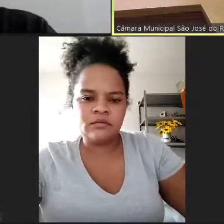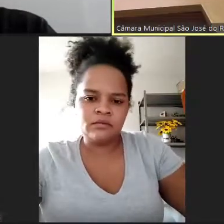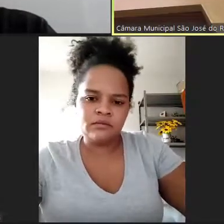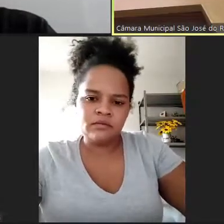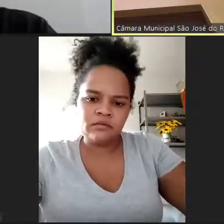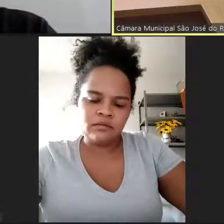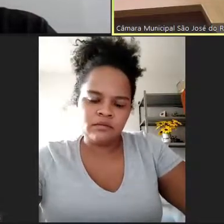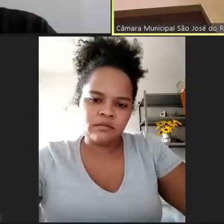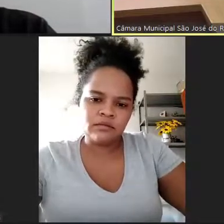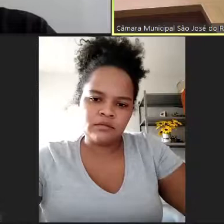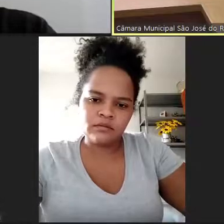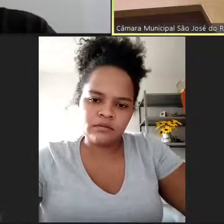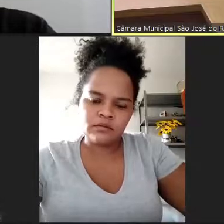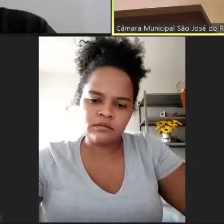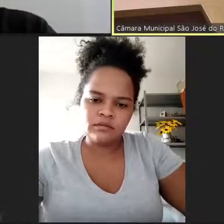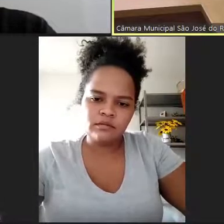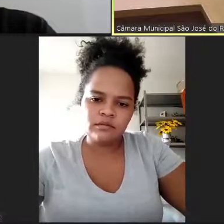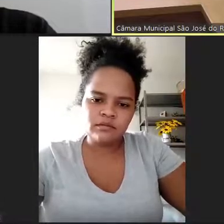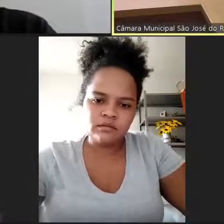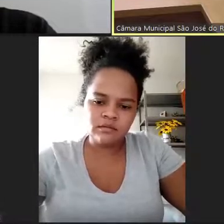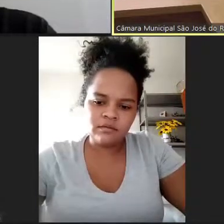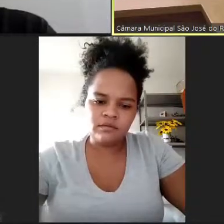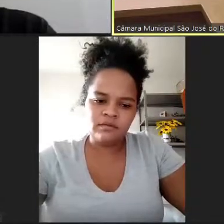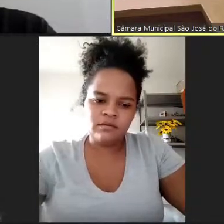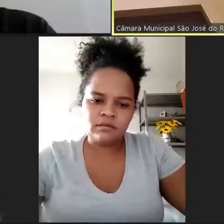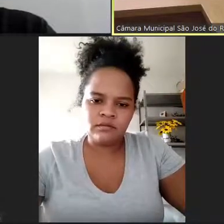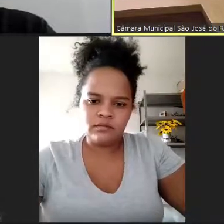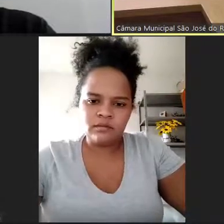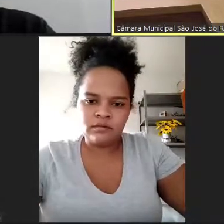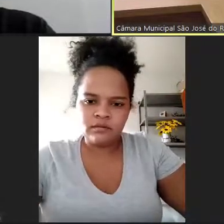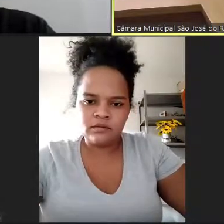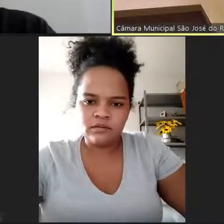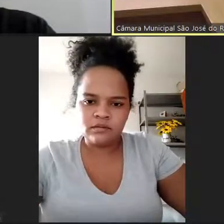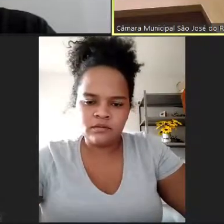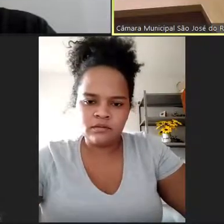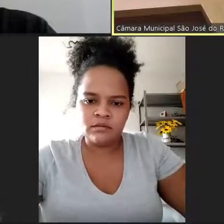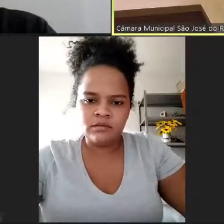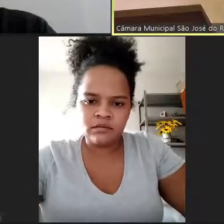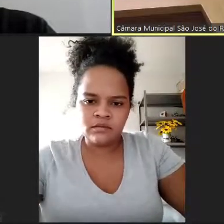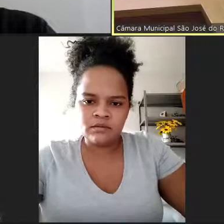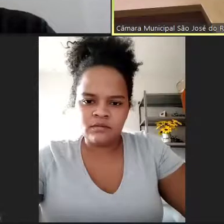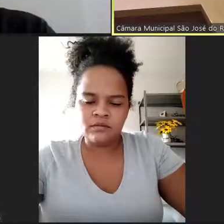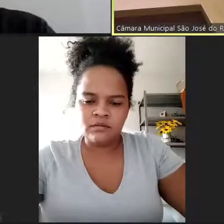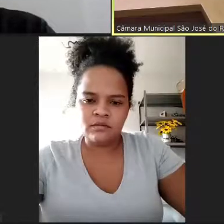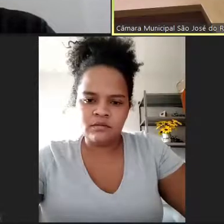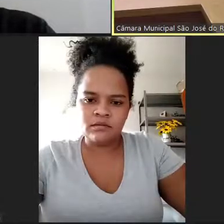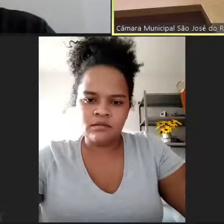onde fazia avaliação, na época, uma das principais funções era a avaliação das empresas que se instalariam no distrito.